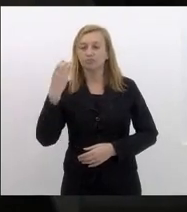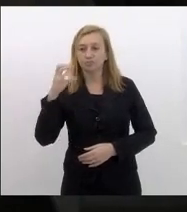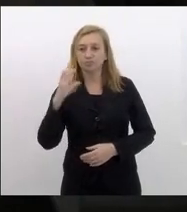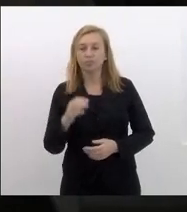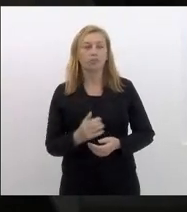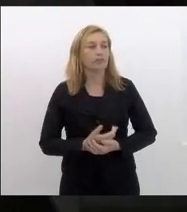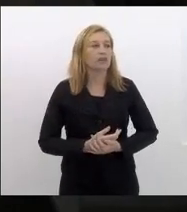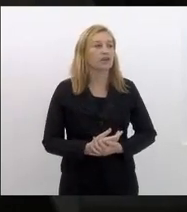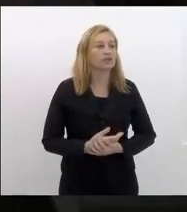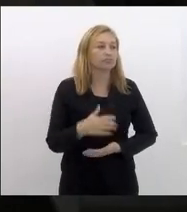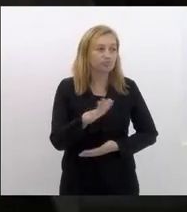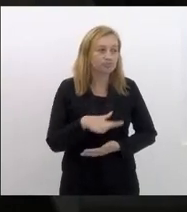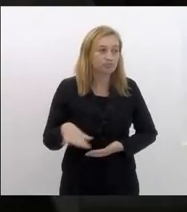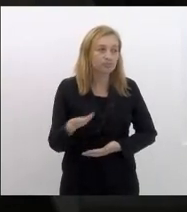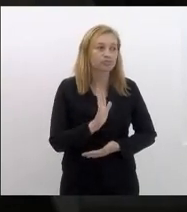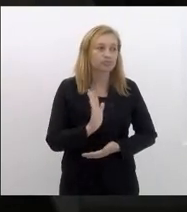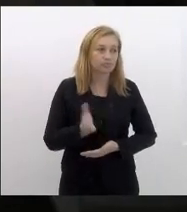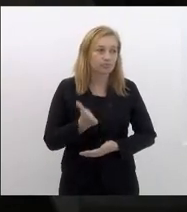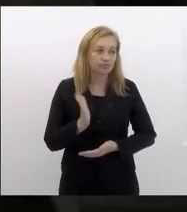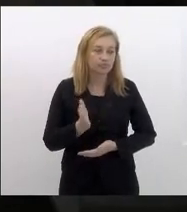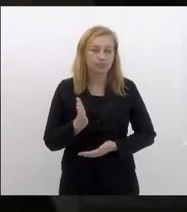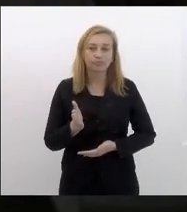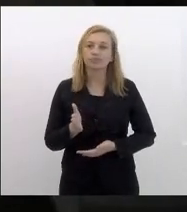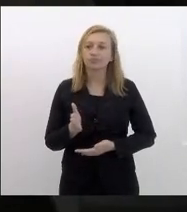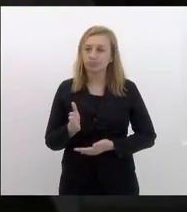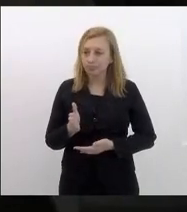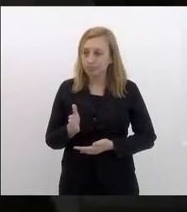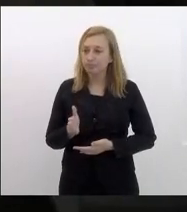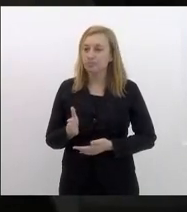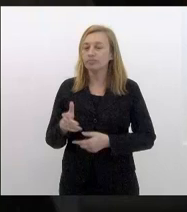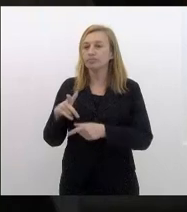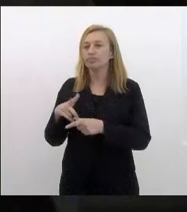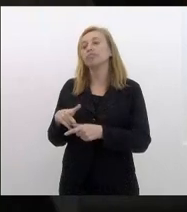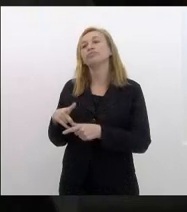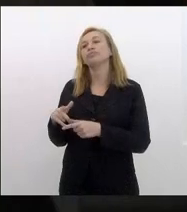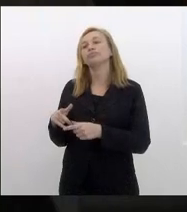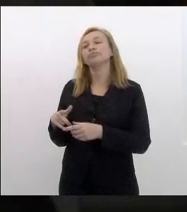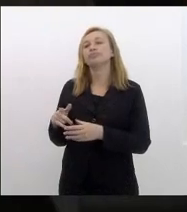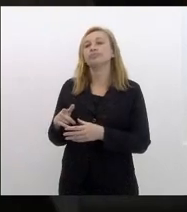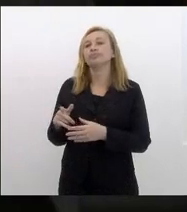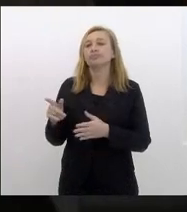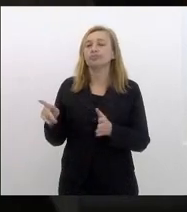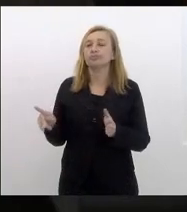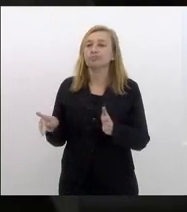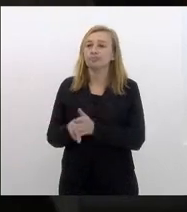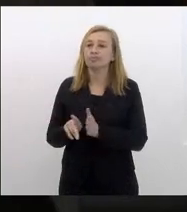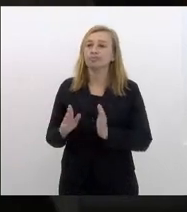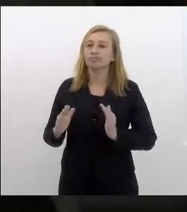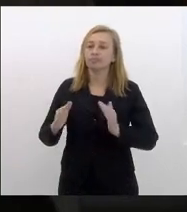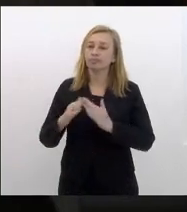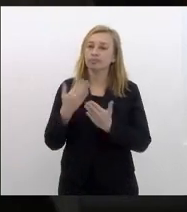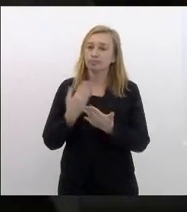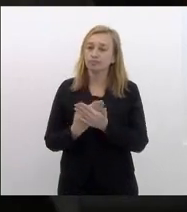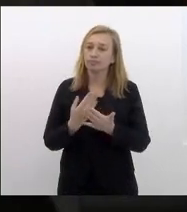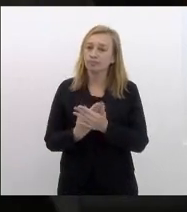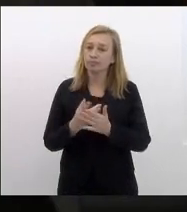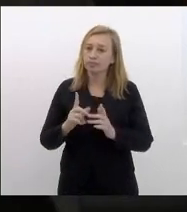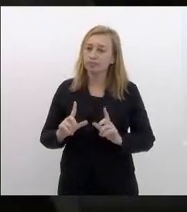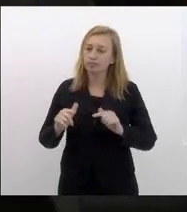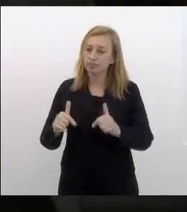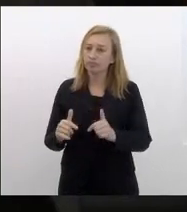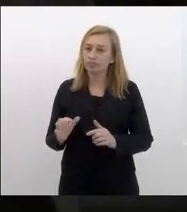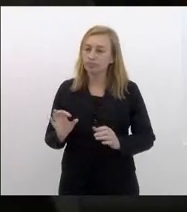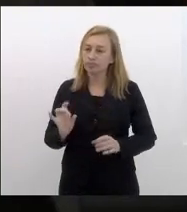que a área já ocupada pelo Pedro II e objeto de uma sessão provisória seja objeto de um ato definitivo de